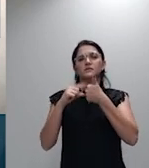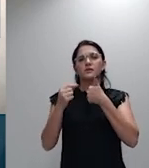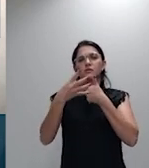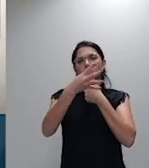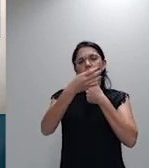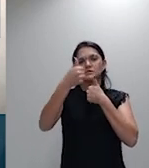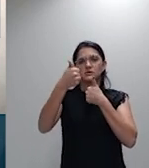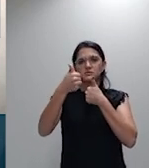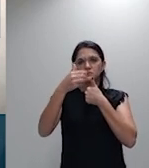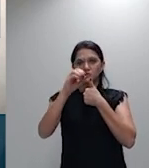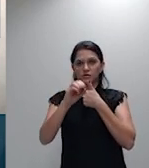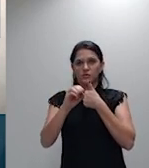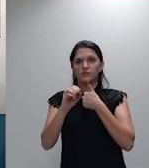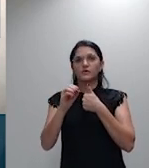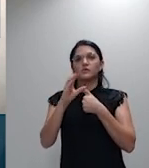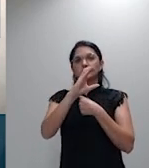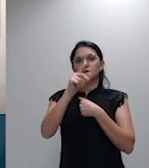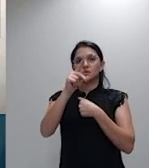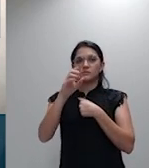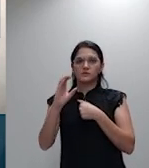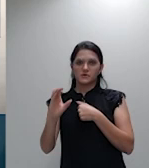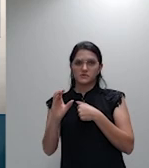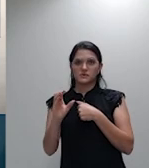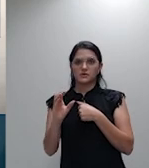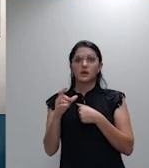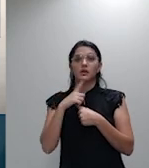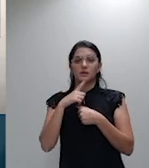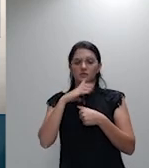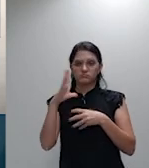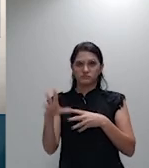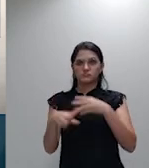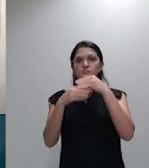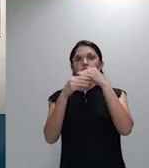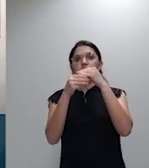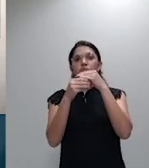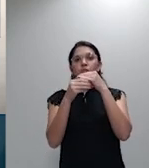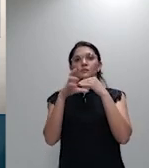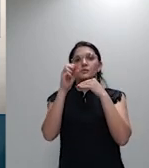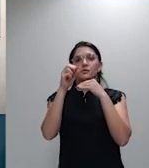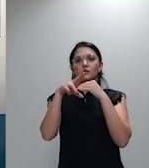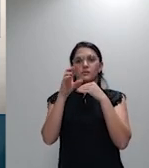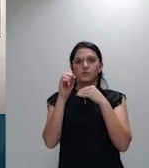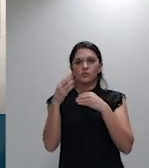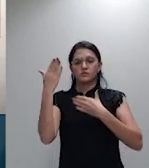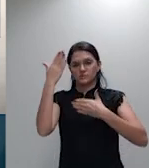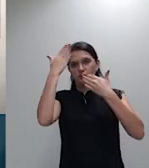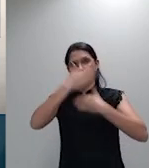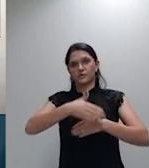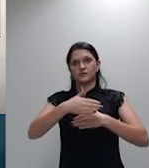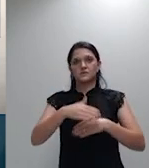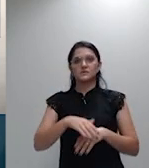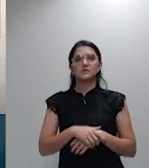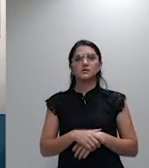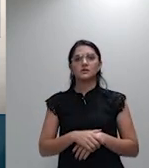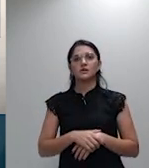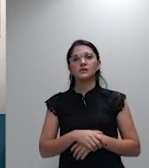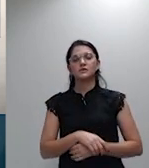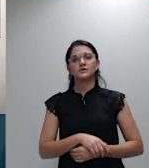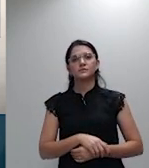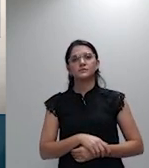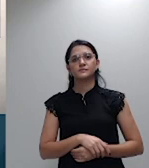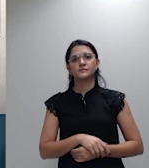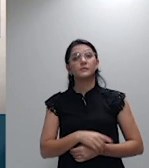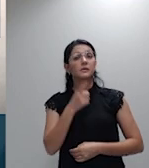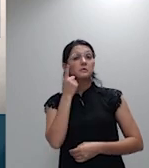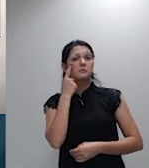incumbiria o ônus da prova, em caso, ao fornecedor de serviços de crédito. Veja-se o seguinte excerto do